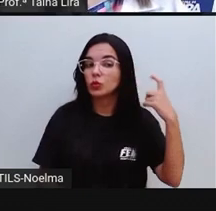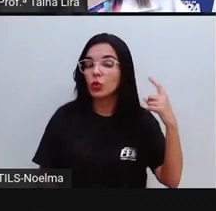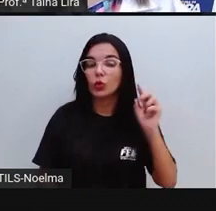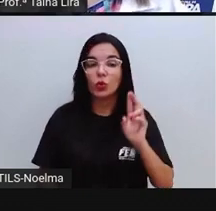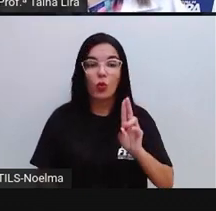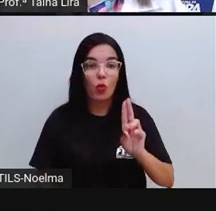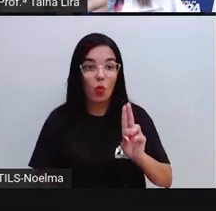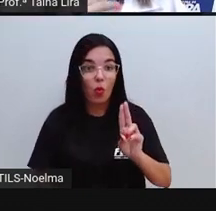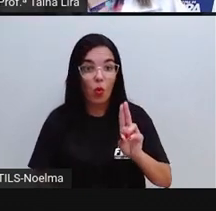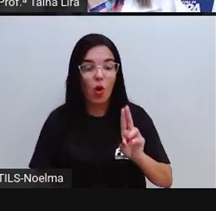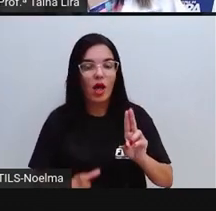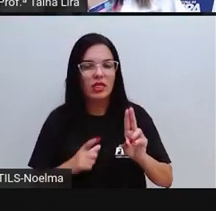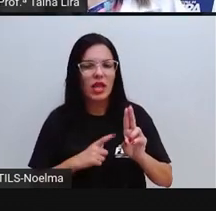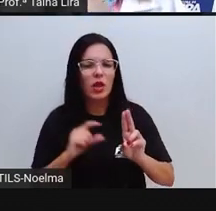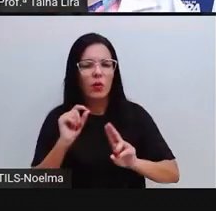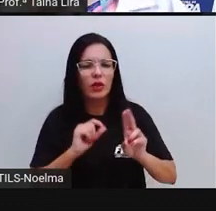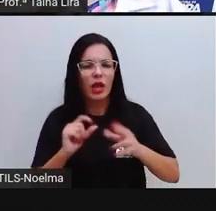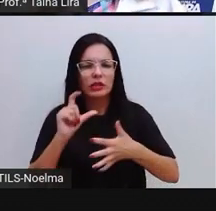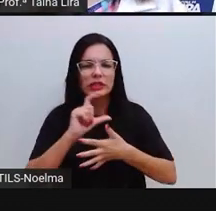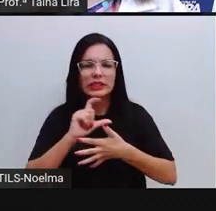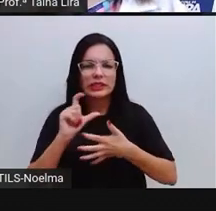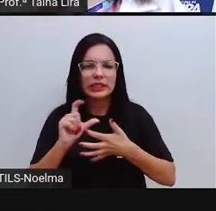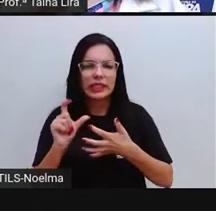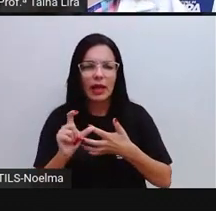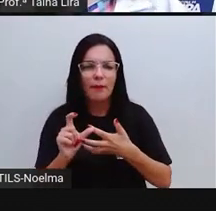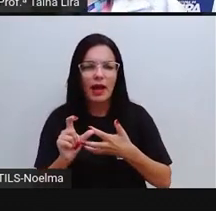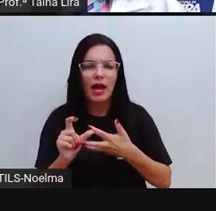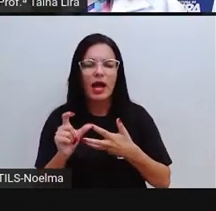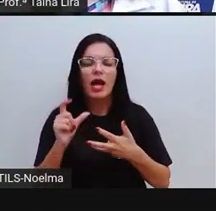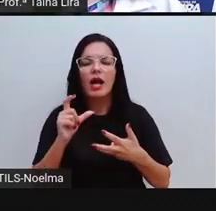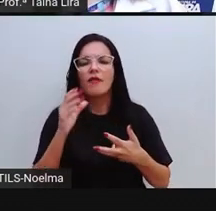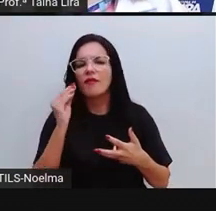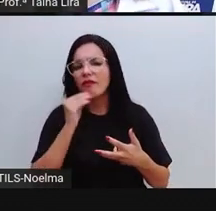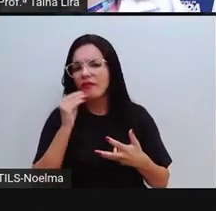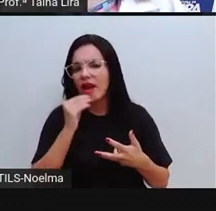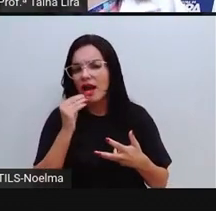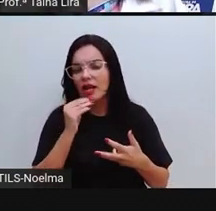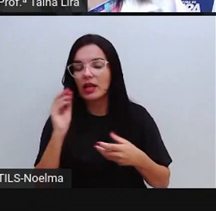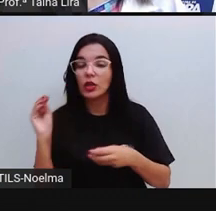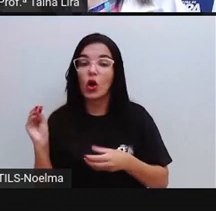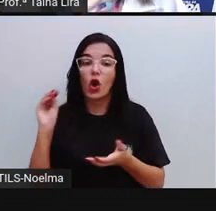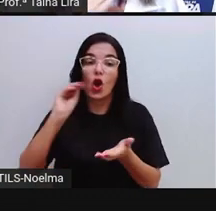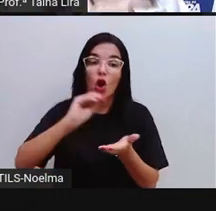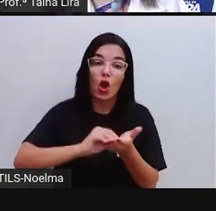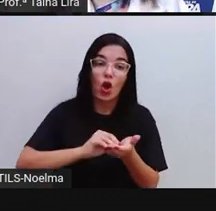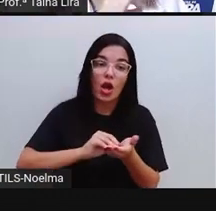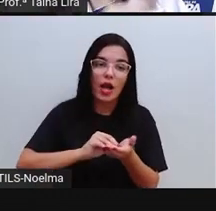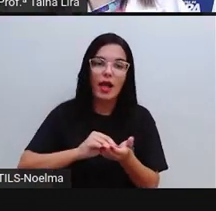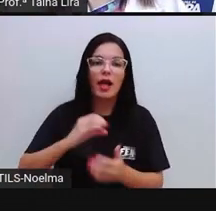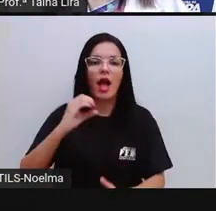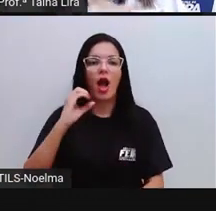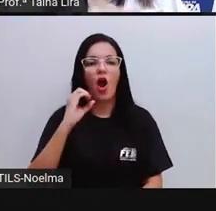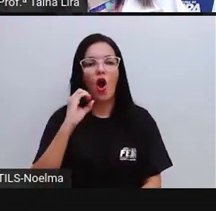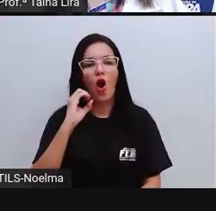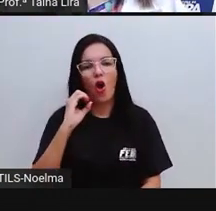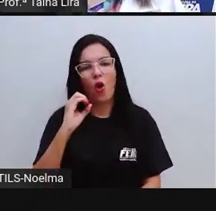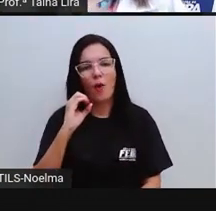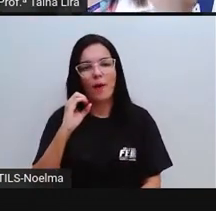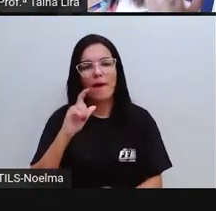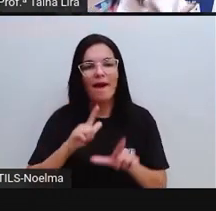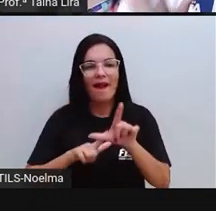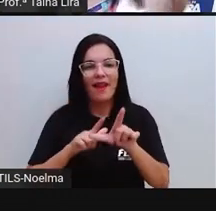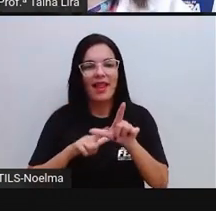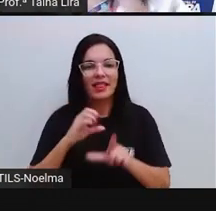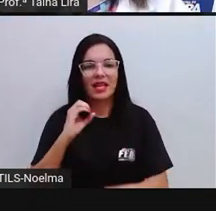forte, ela é uma sílaba fraca, nós não vamos colocar a letra U, vamos colocar a letra O, tá bom? Então, se